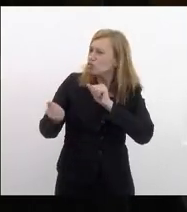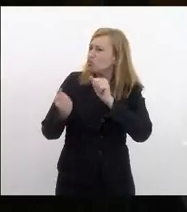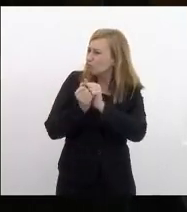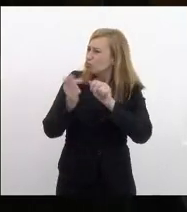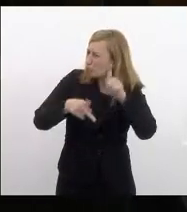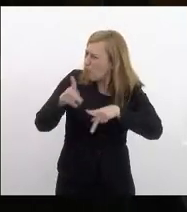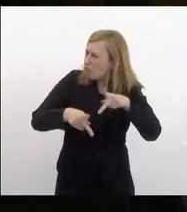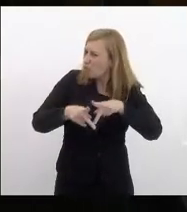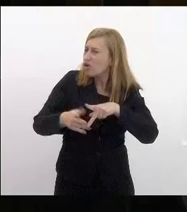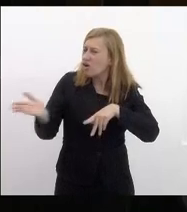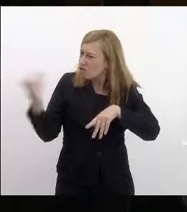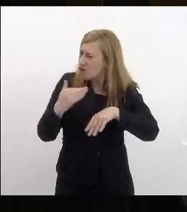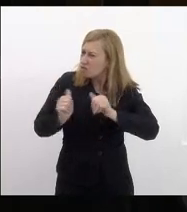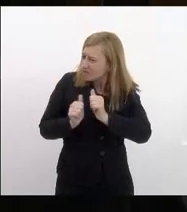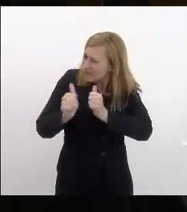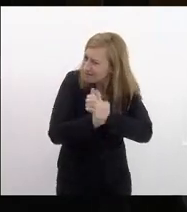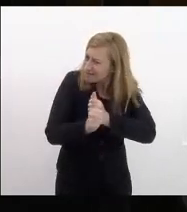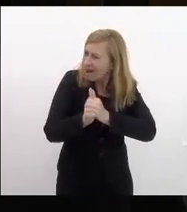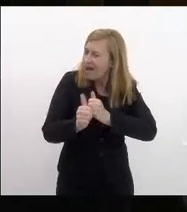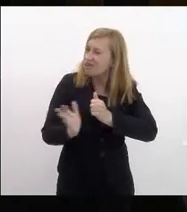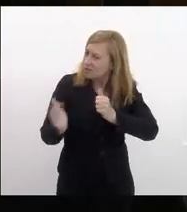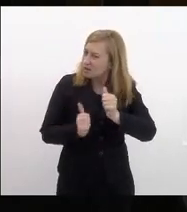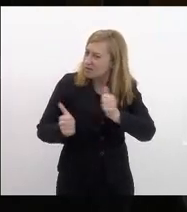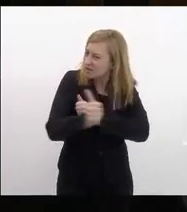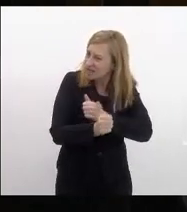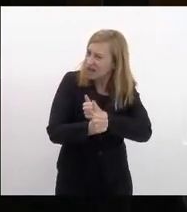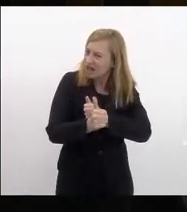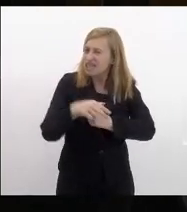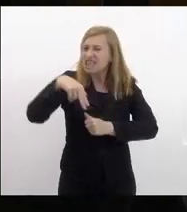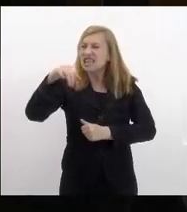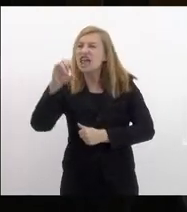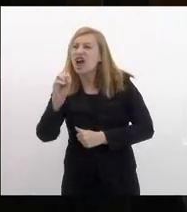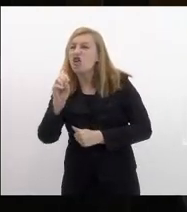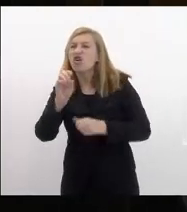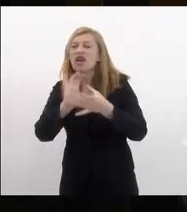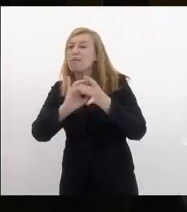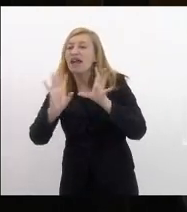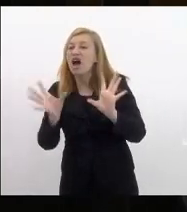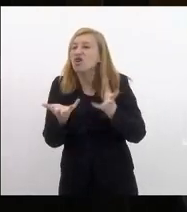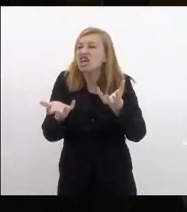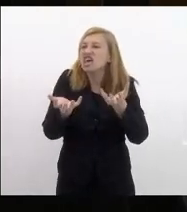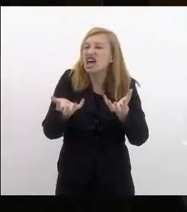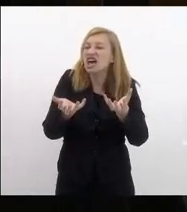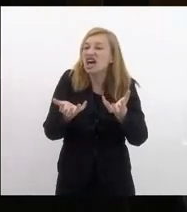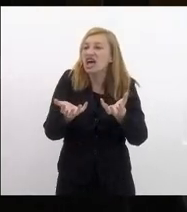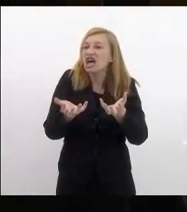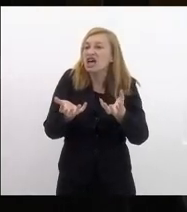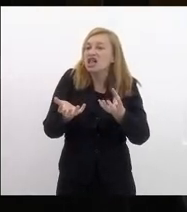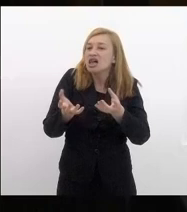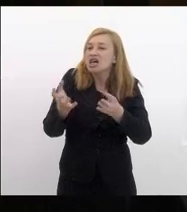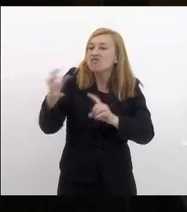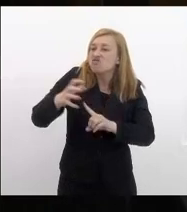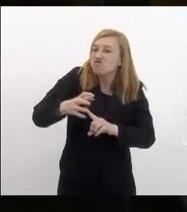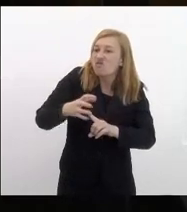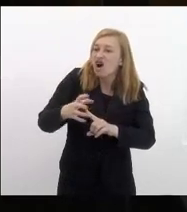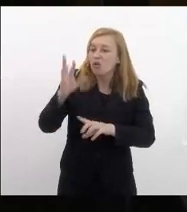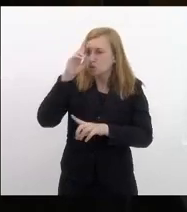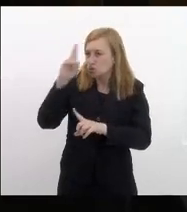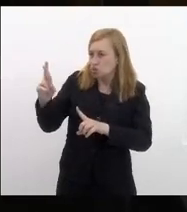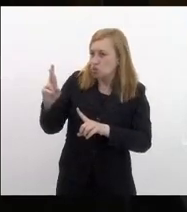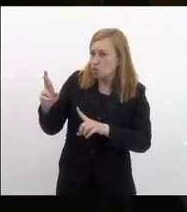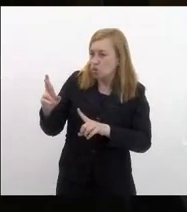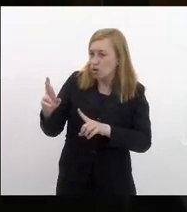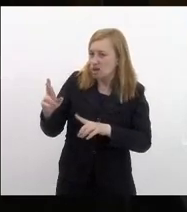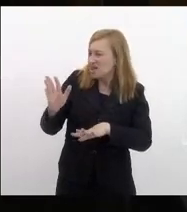vamos enfrentar essa agenda neoliberal que estão querendo impor ao senhor e asfixiar